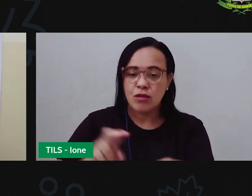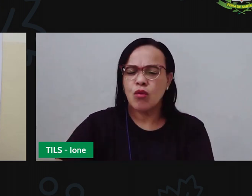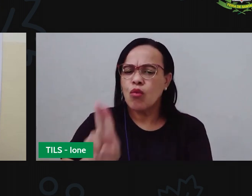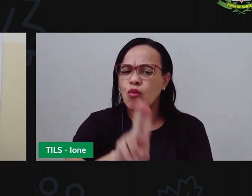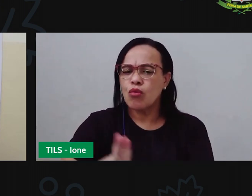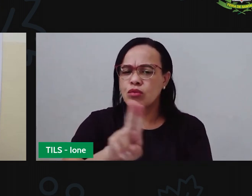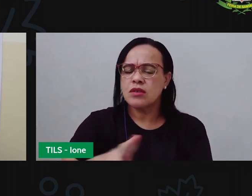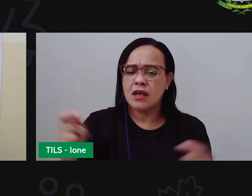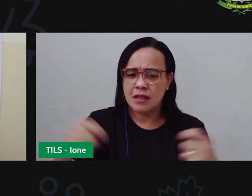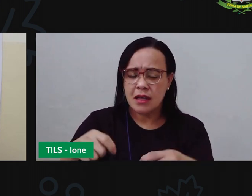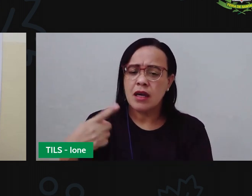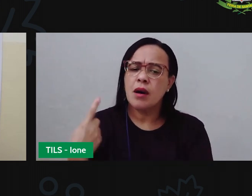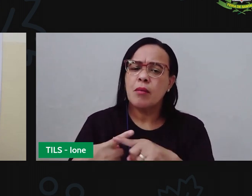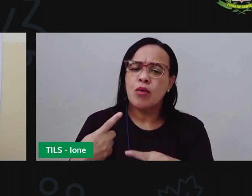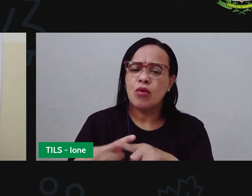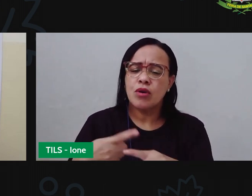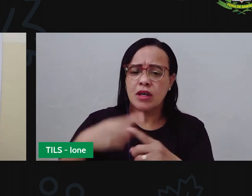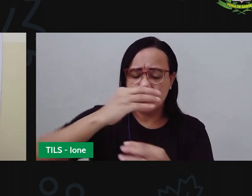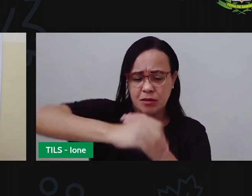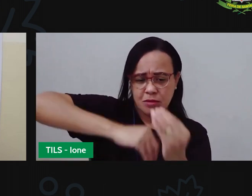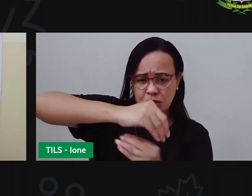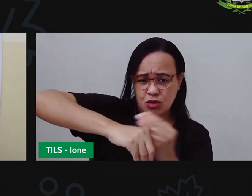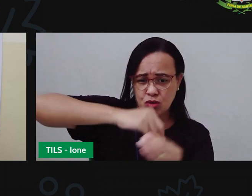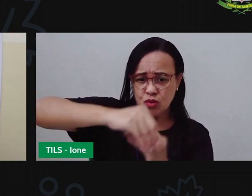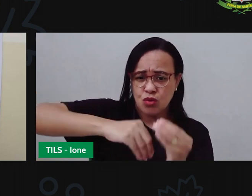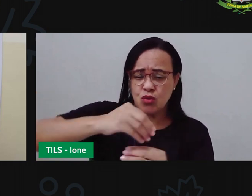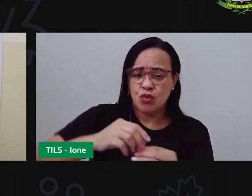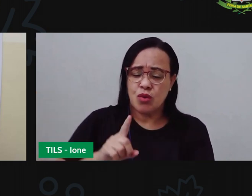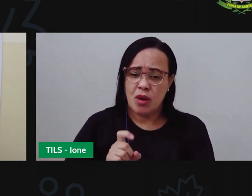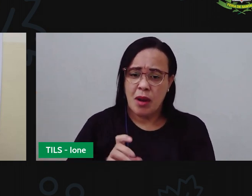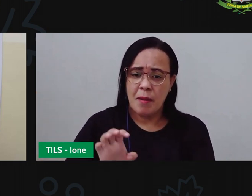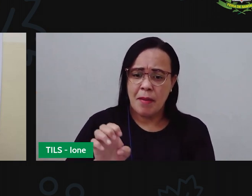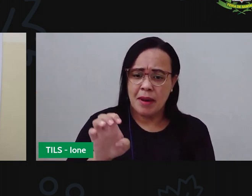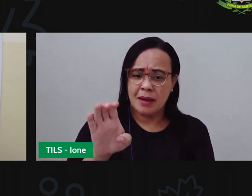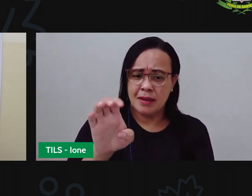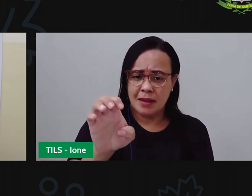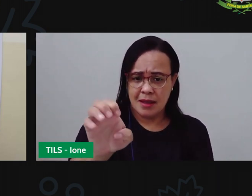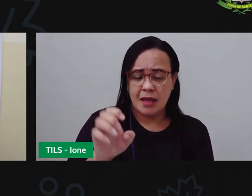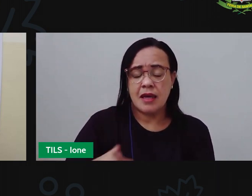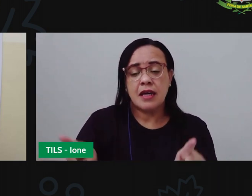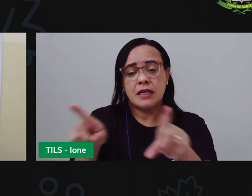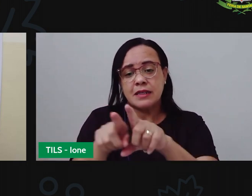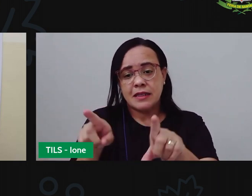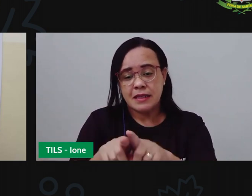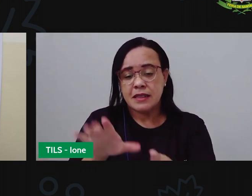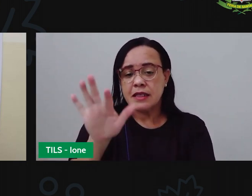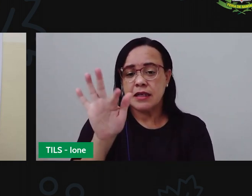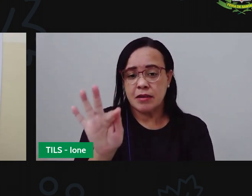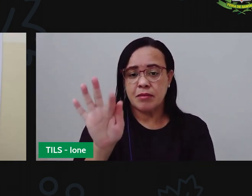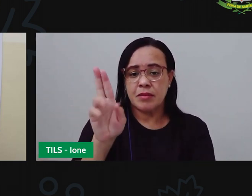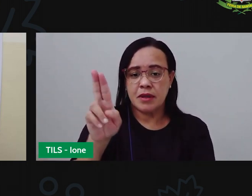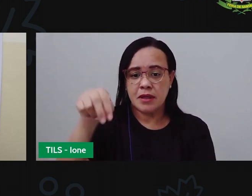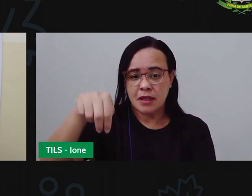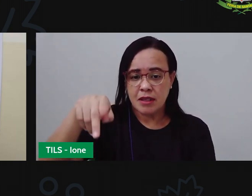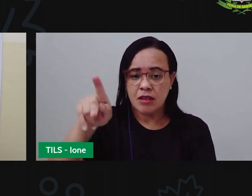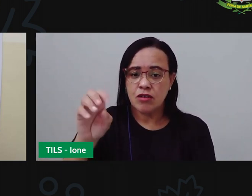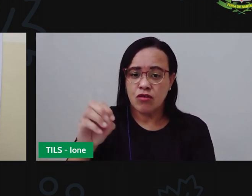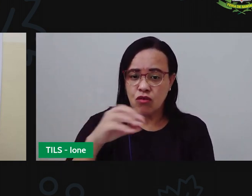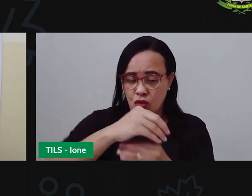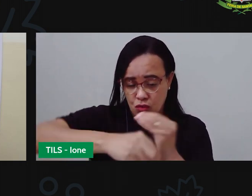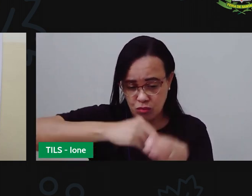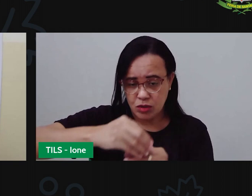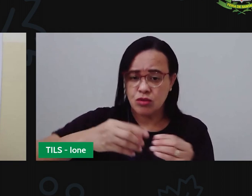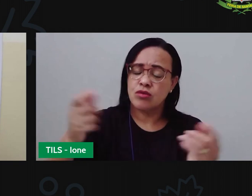bactérias e de fungos que ajudam a quebrar essa matéria orgânica, né? Essas folhas,